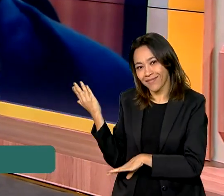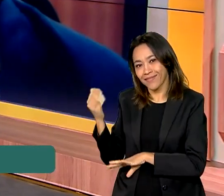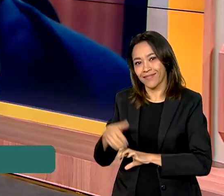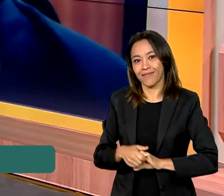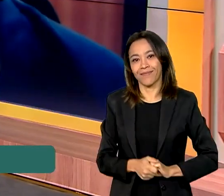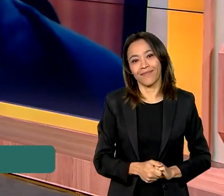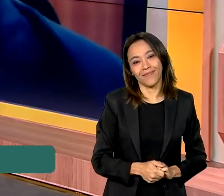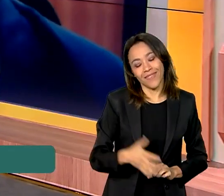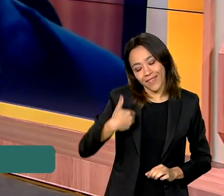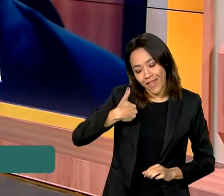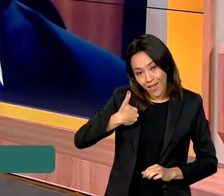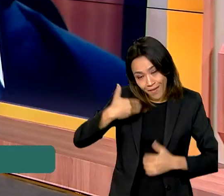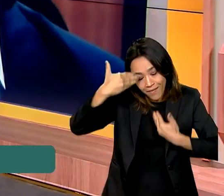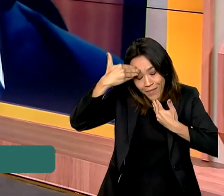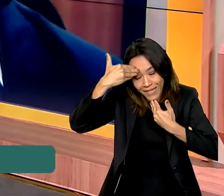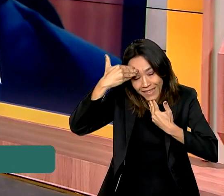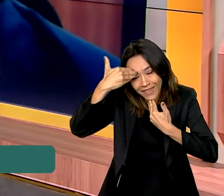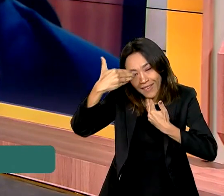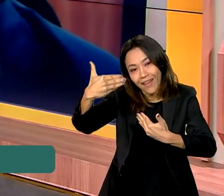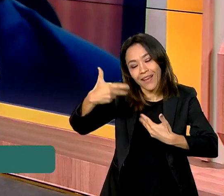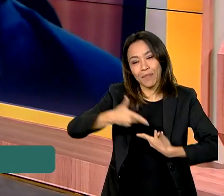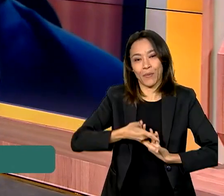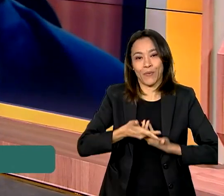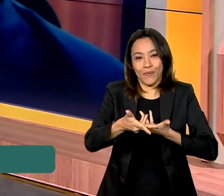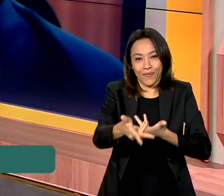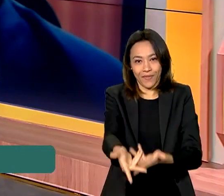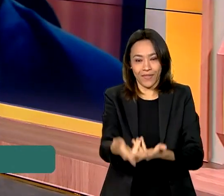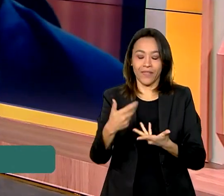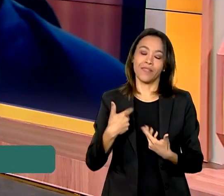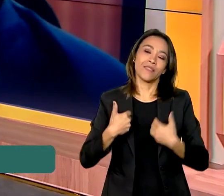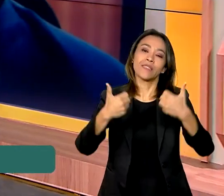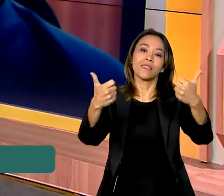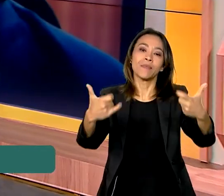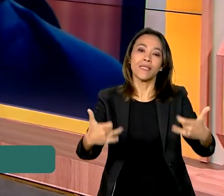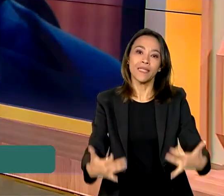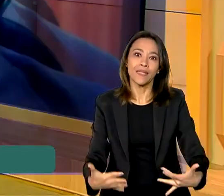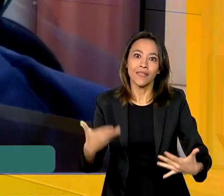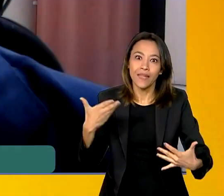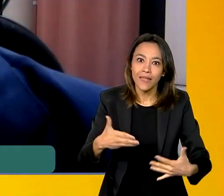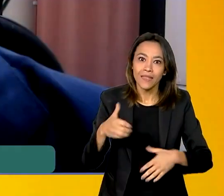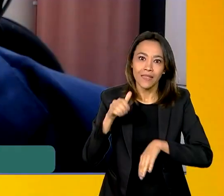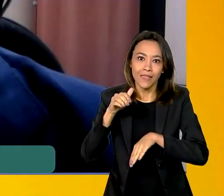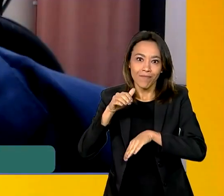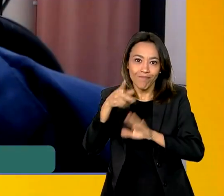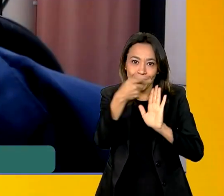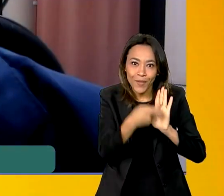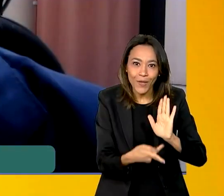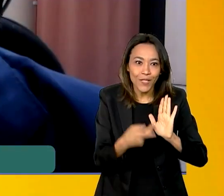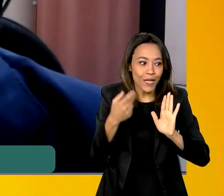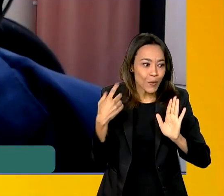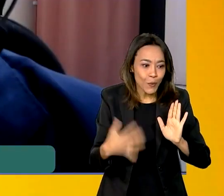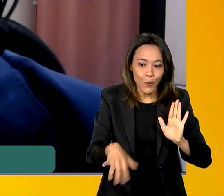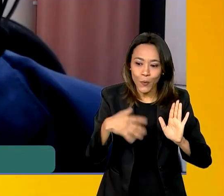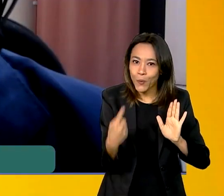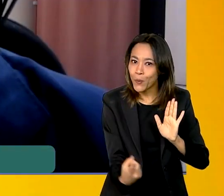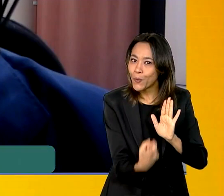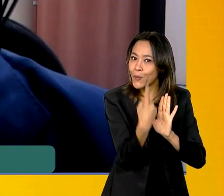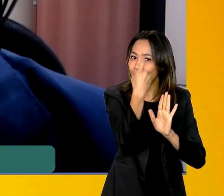Agradeço imensamente a oportunidade de estar falando dessa iniciativa que é inédita e poder explicar para todas